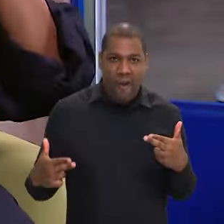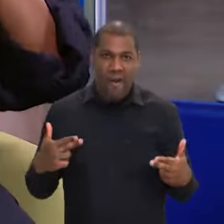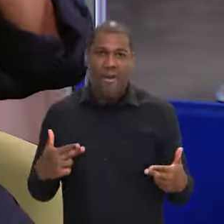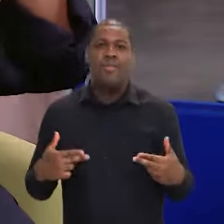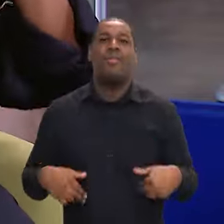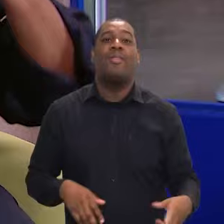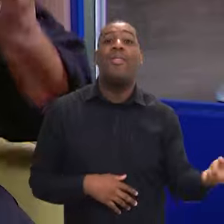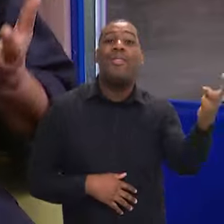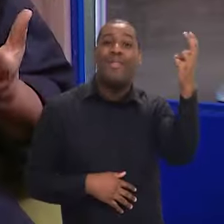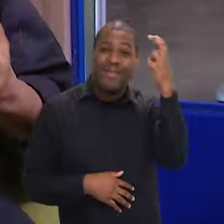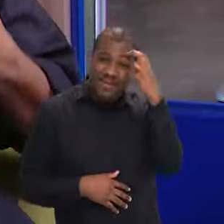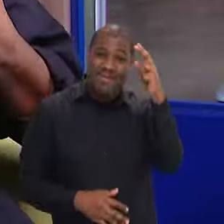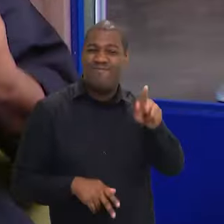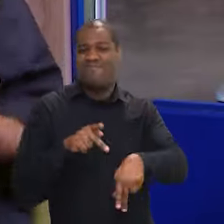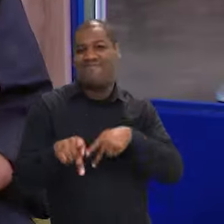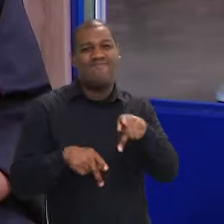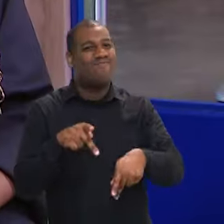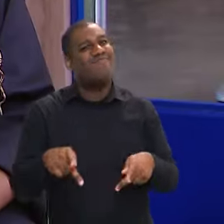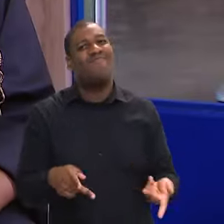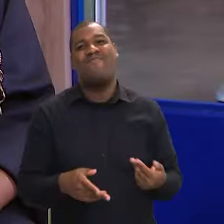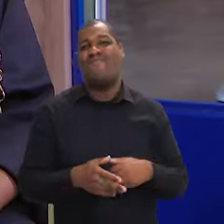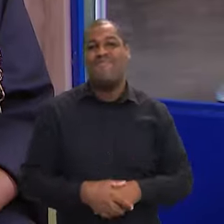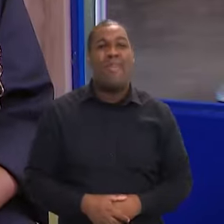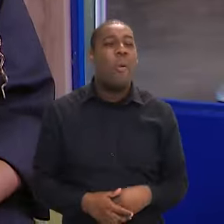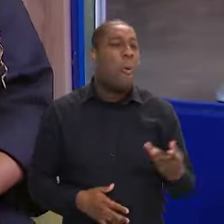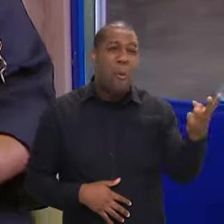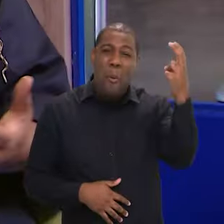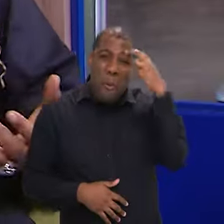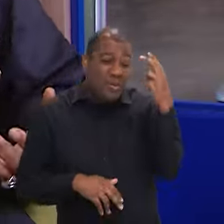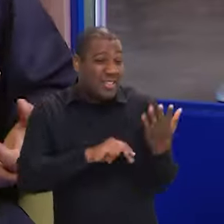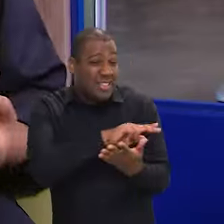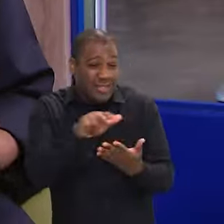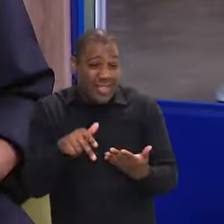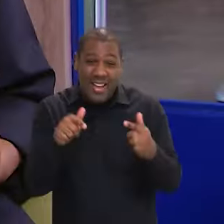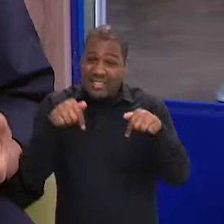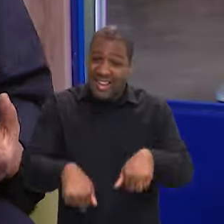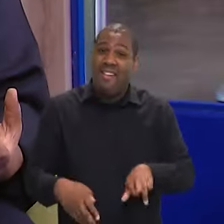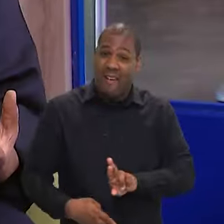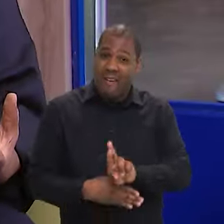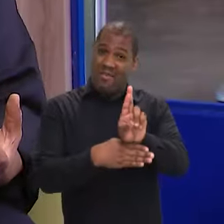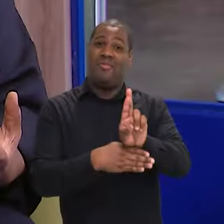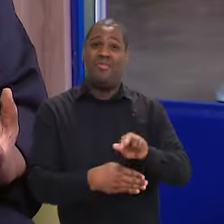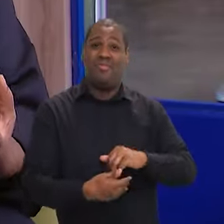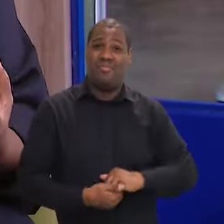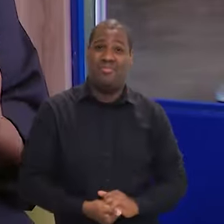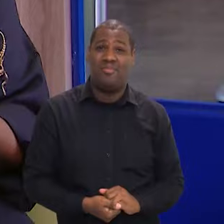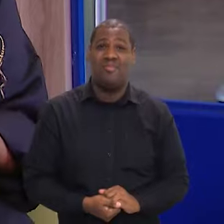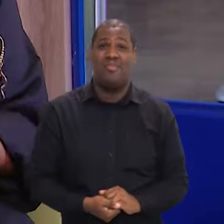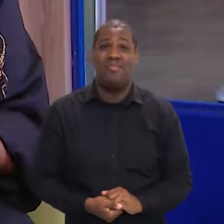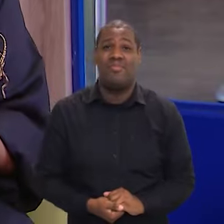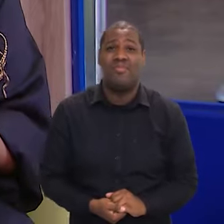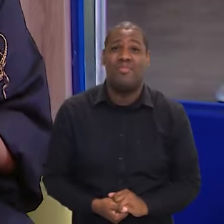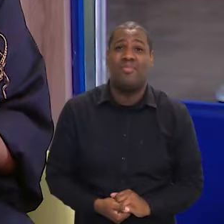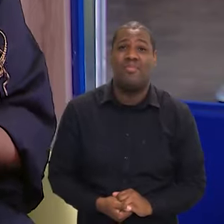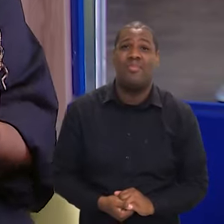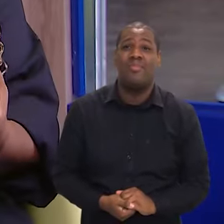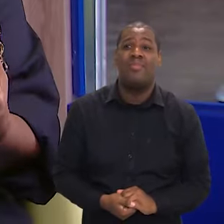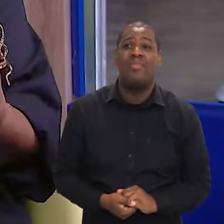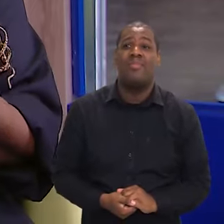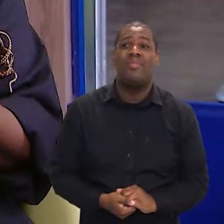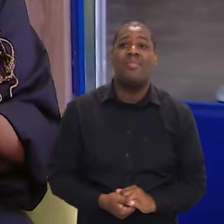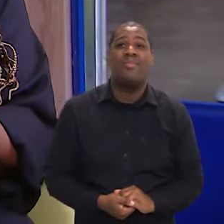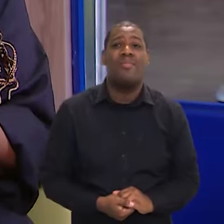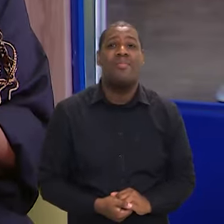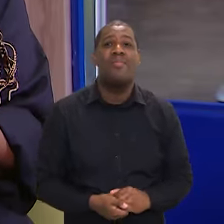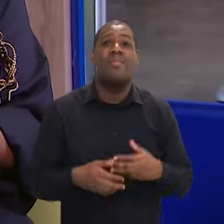enfim, das culturas todas que já têm, cultura popular. então, assim, é uma, e houve esse apelo, e houve